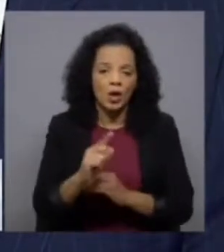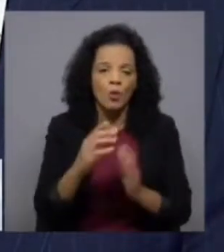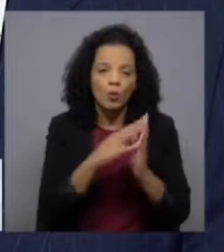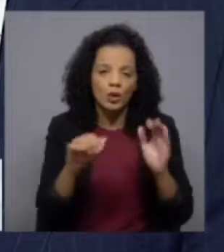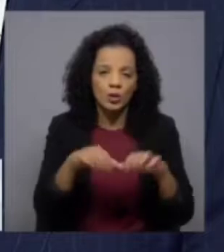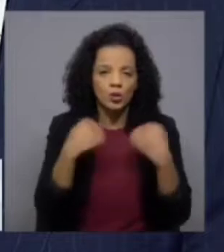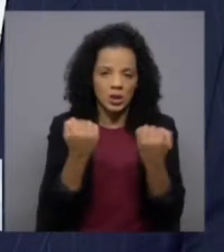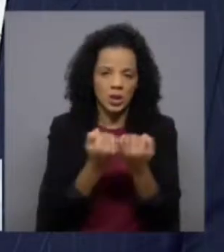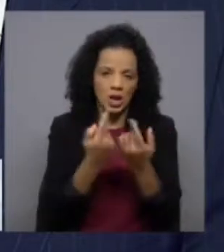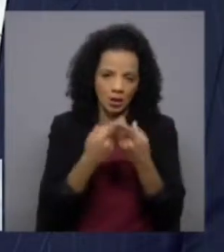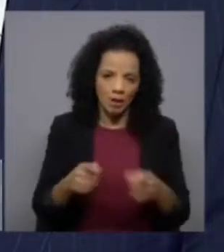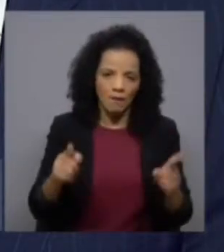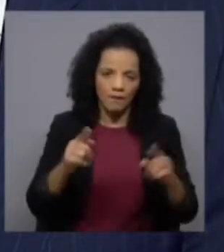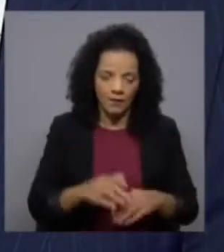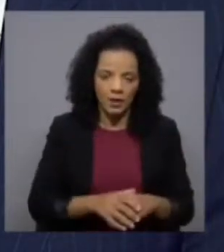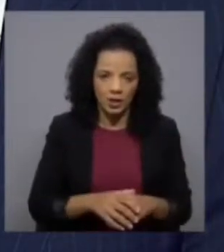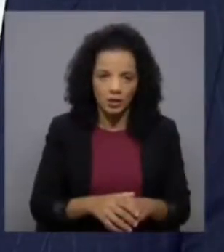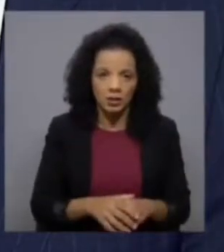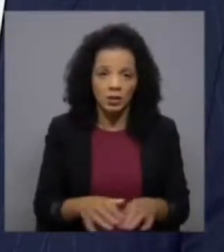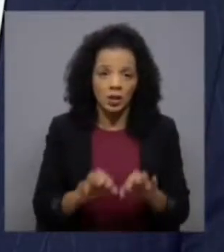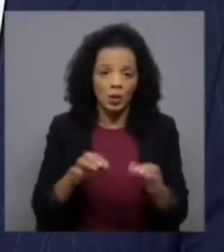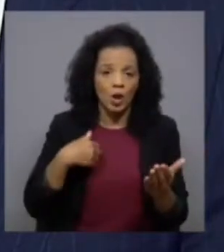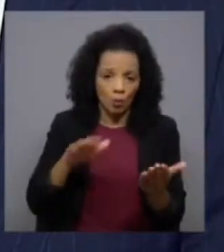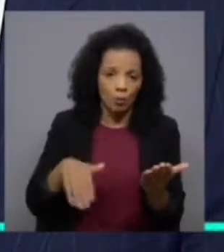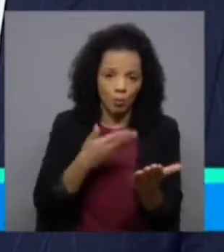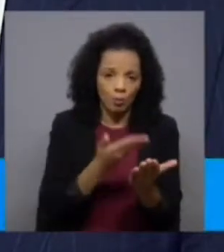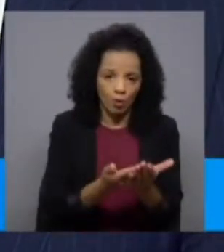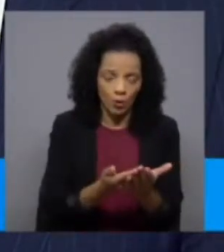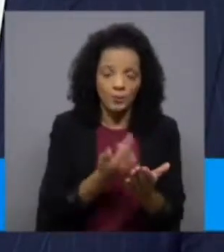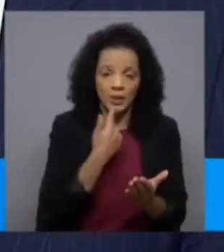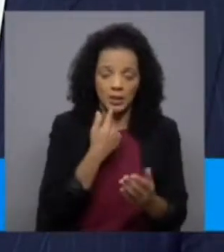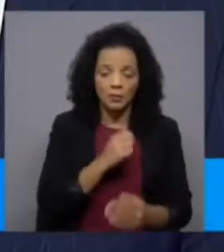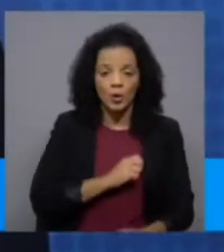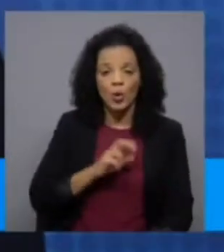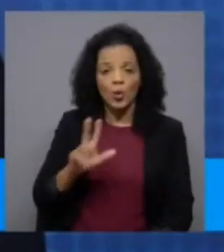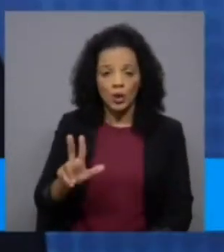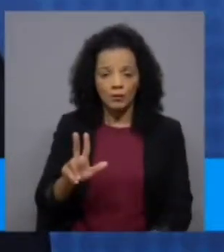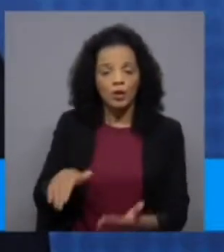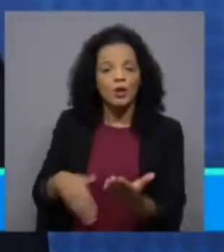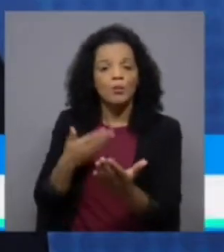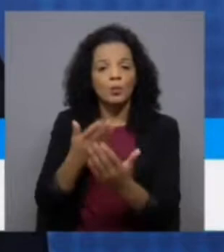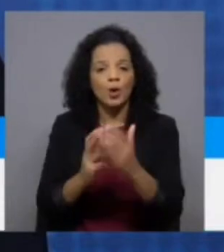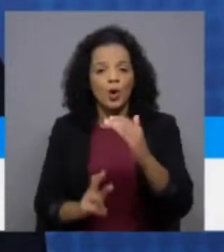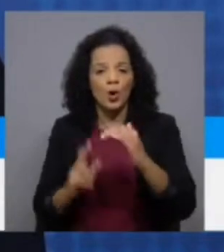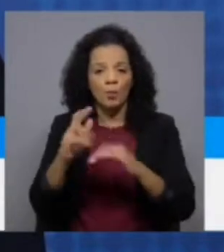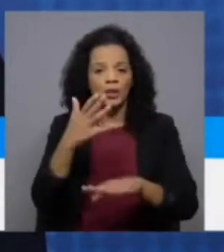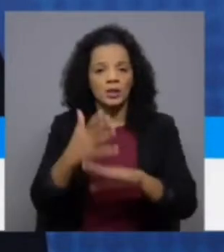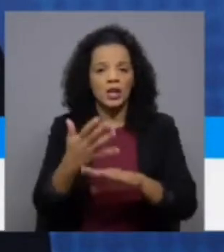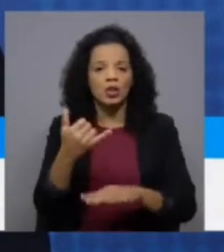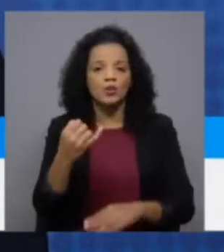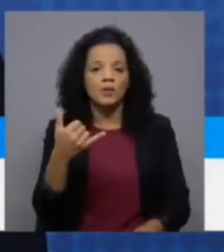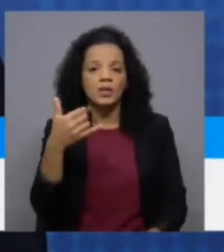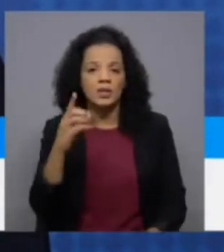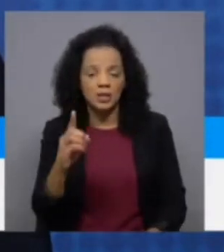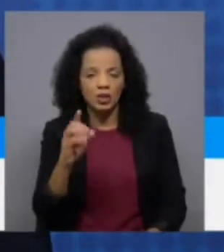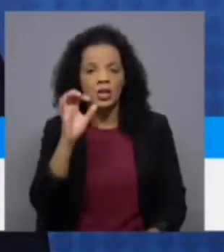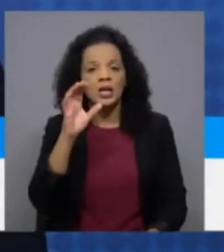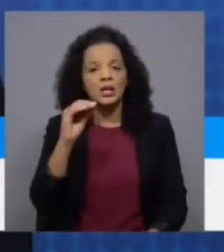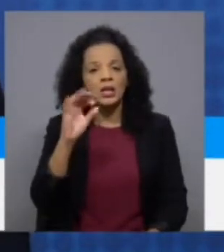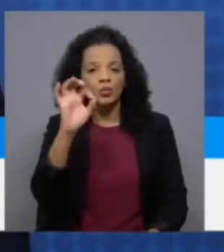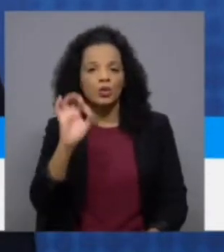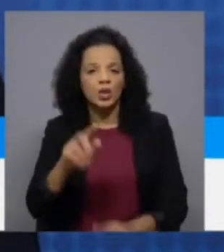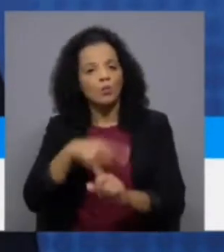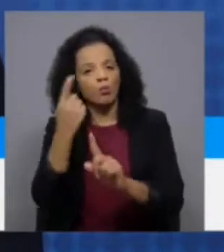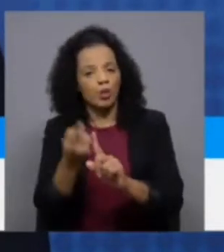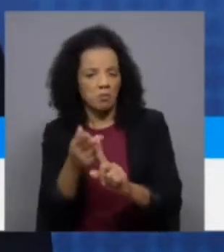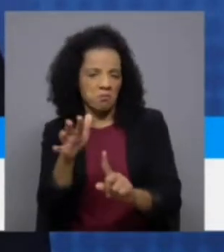sociedade completamente diferente daquilo que eu proponho. Ou seja, o livro propõe um aumento até 2026 a 10% ao ano. Mais ou